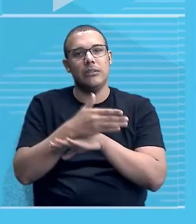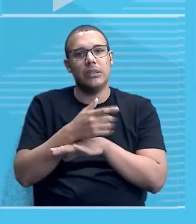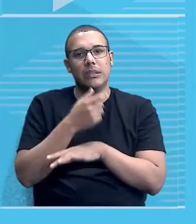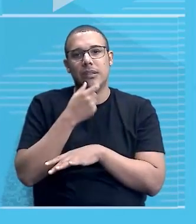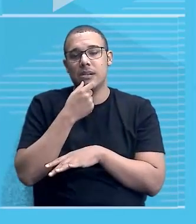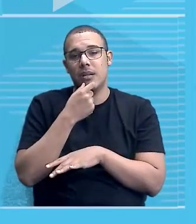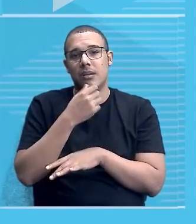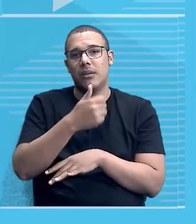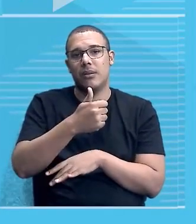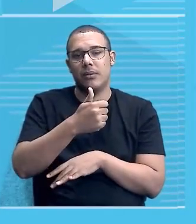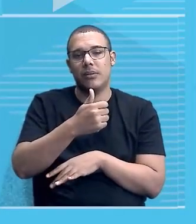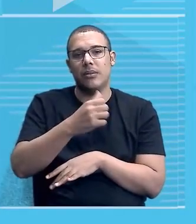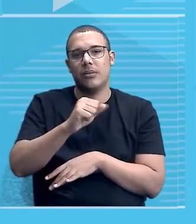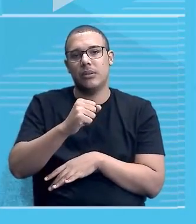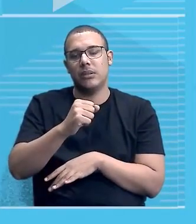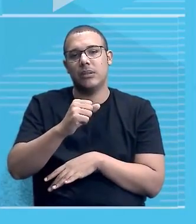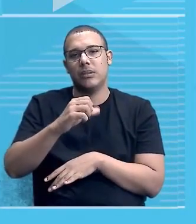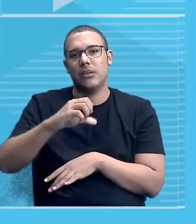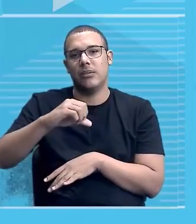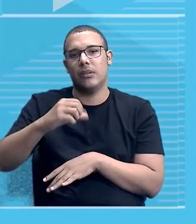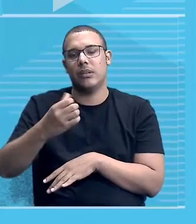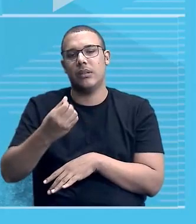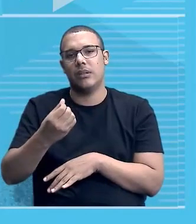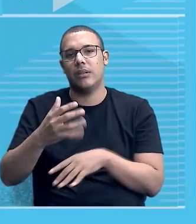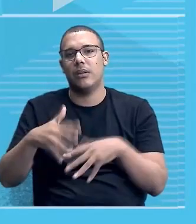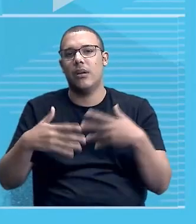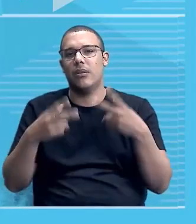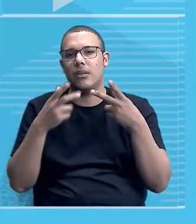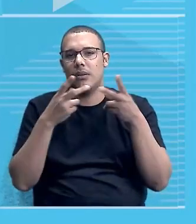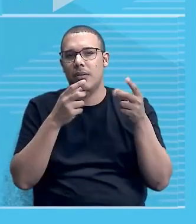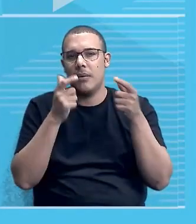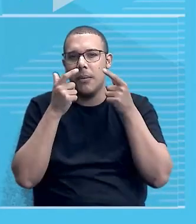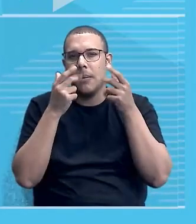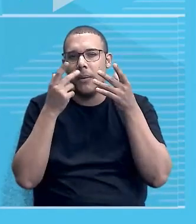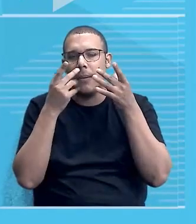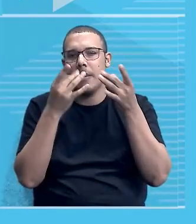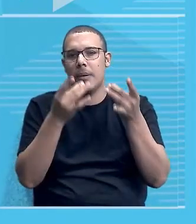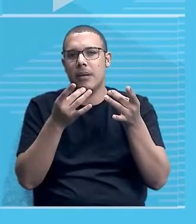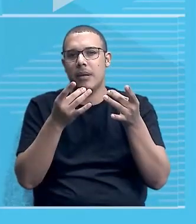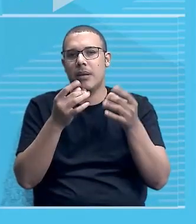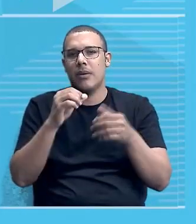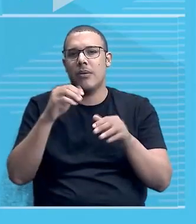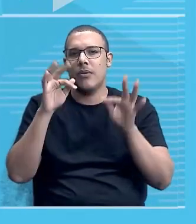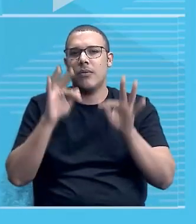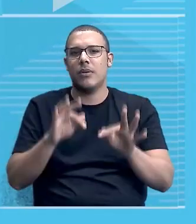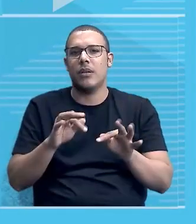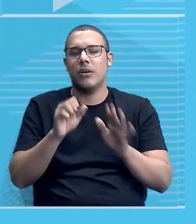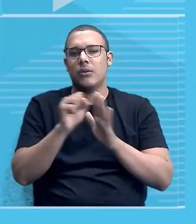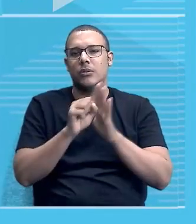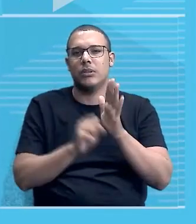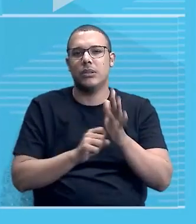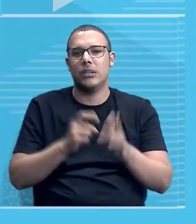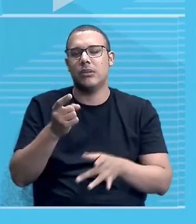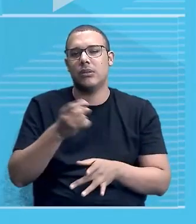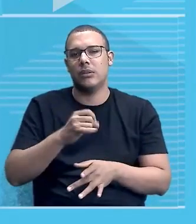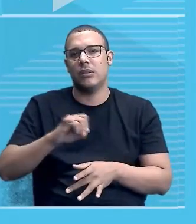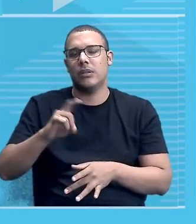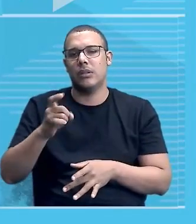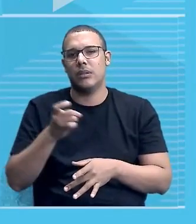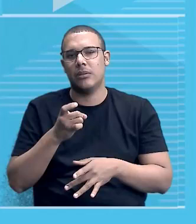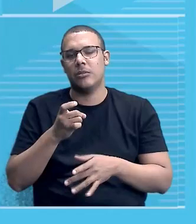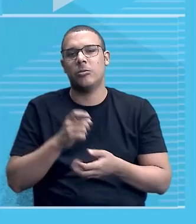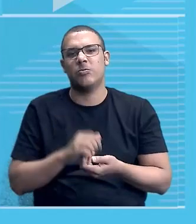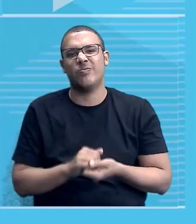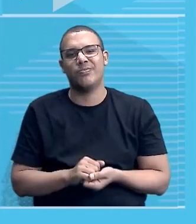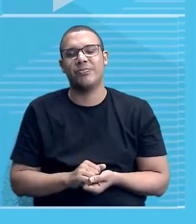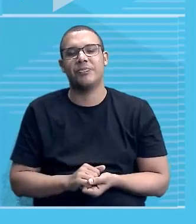1896. E aí você observa que já no final do século XIX, assim, um pouco tardio, né? A dominação